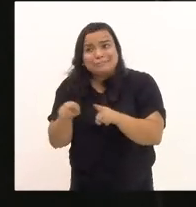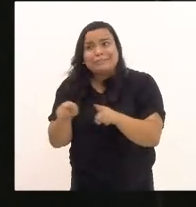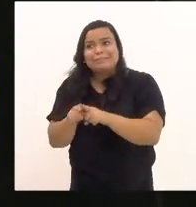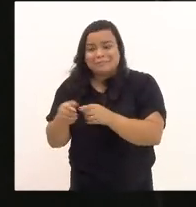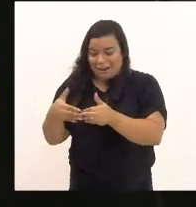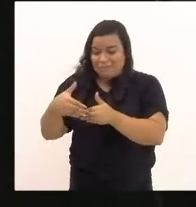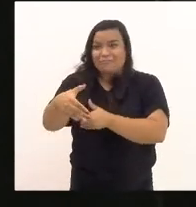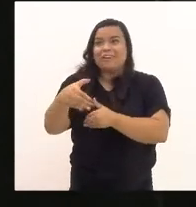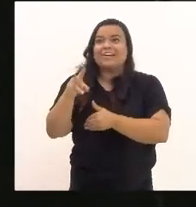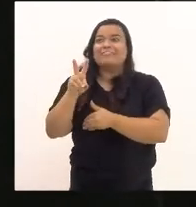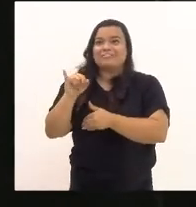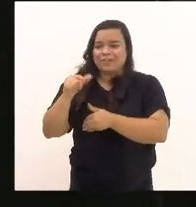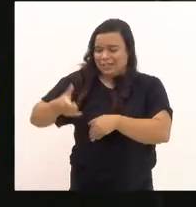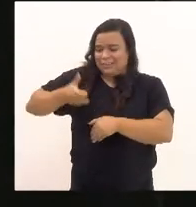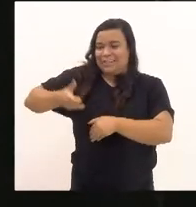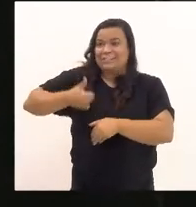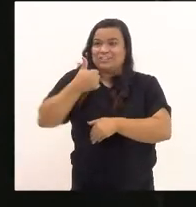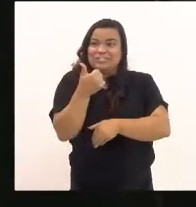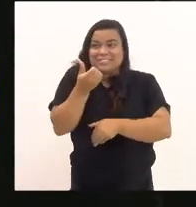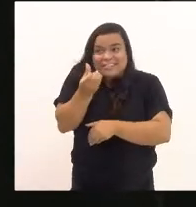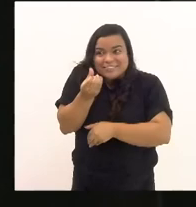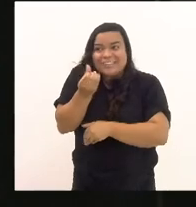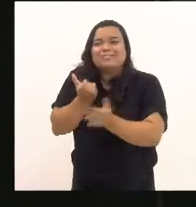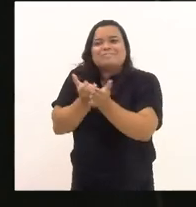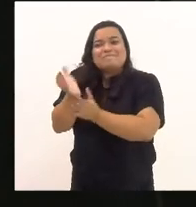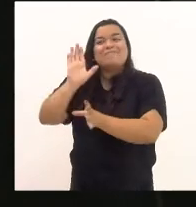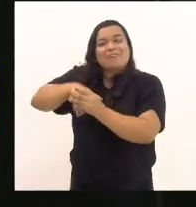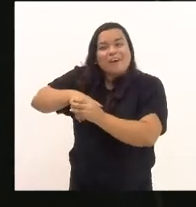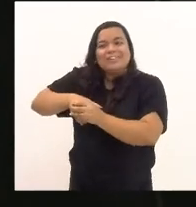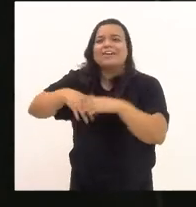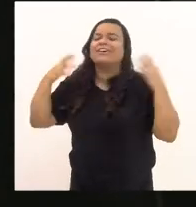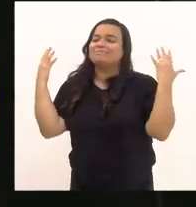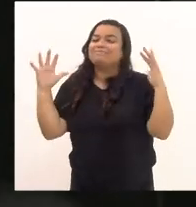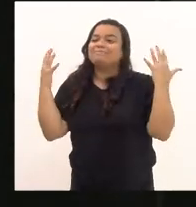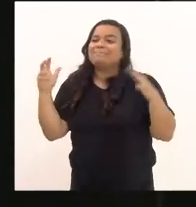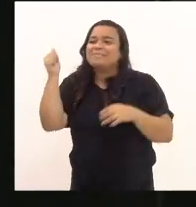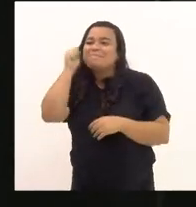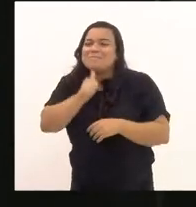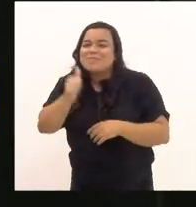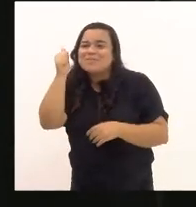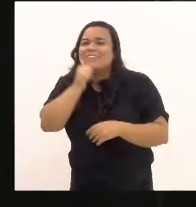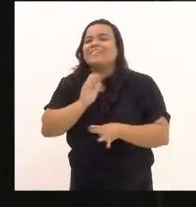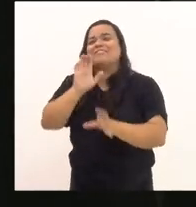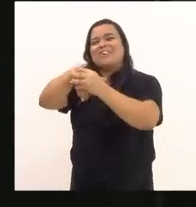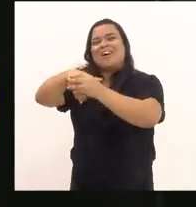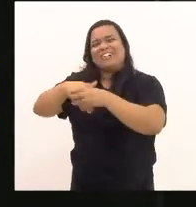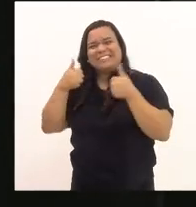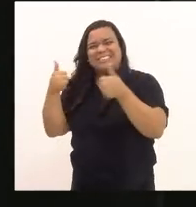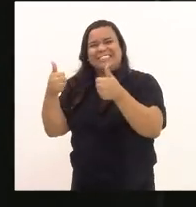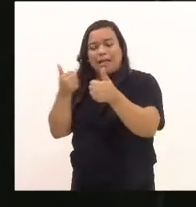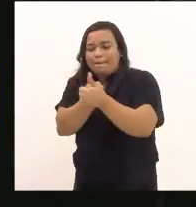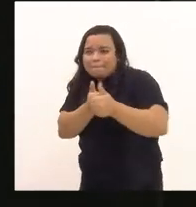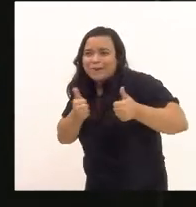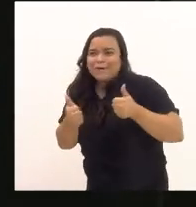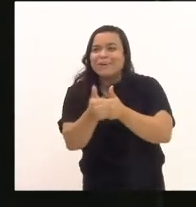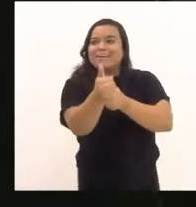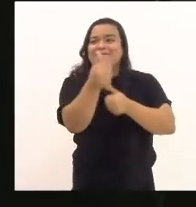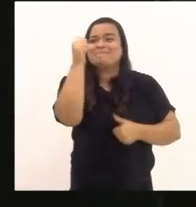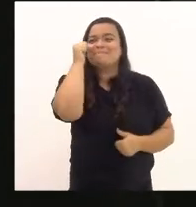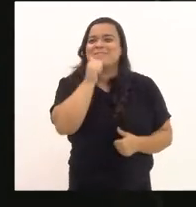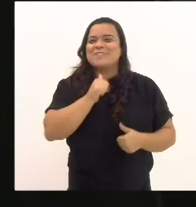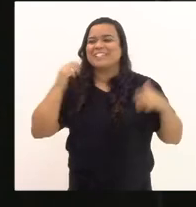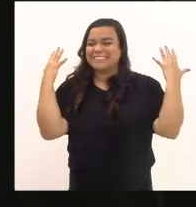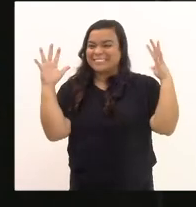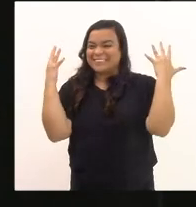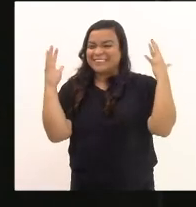16 anos, as meninas que irão votar. Viva o voto feminino, viva o protagonismo das mulheres, parabéns